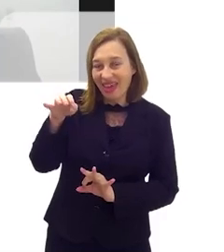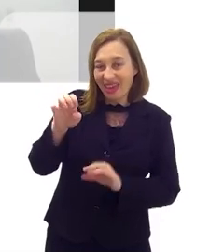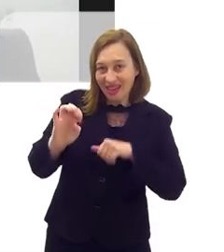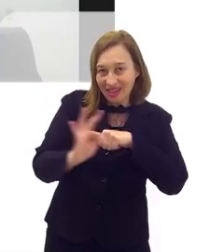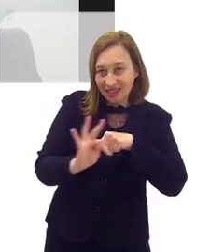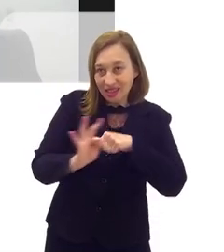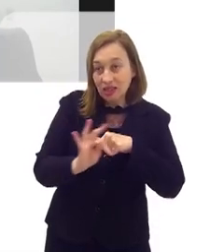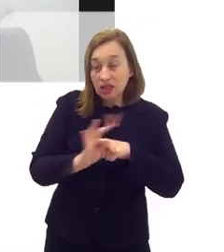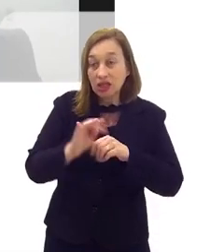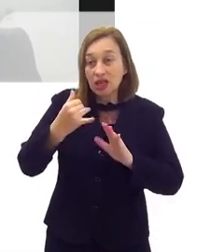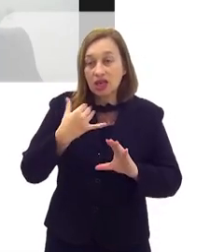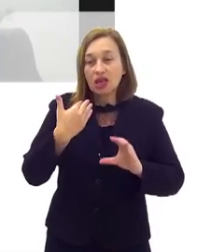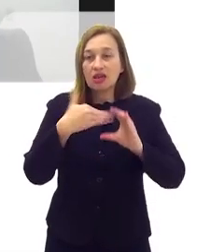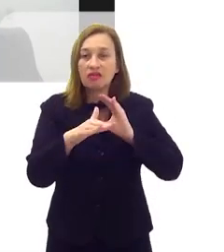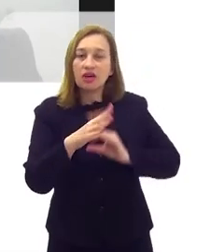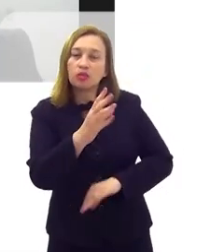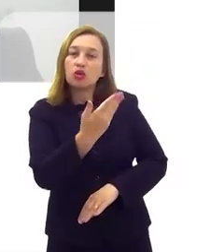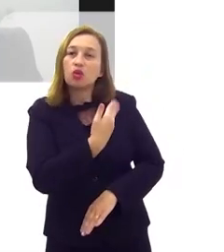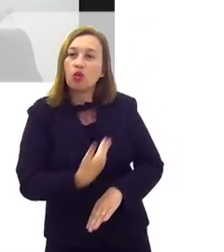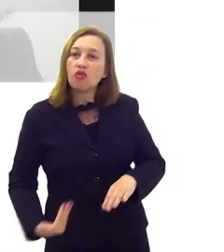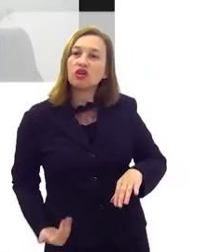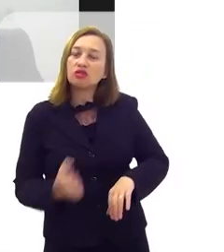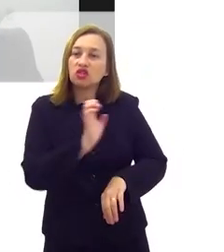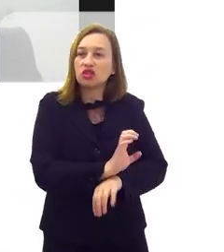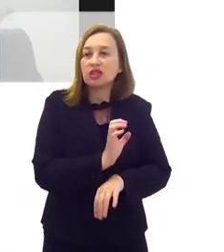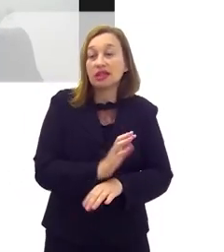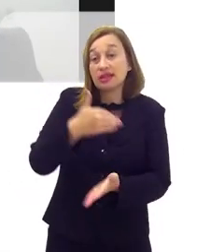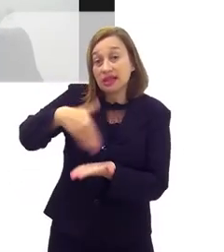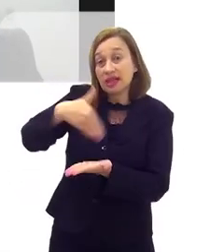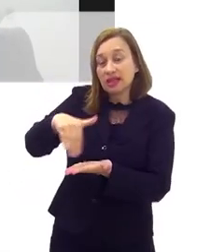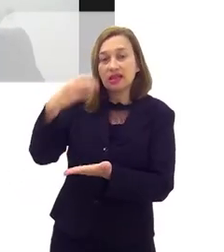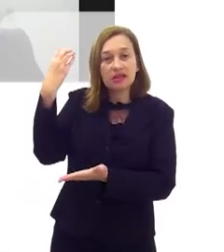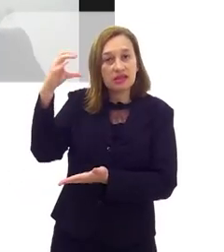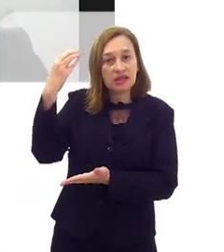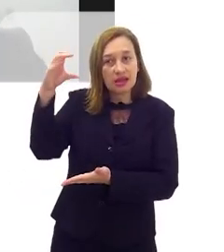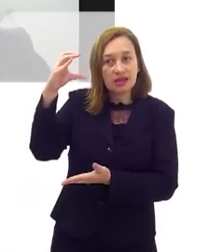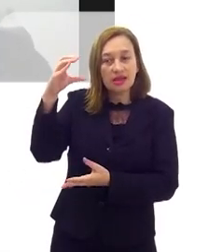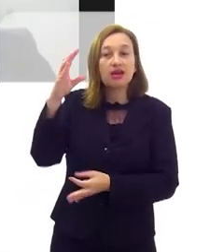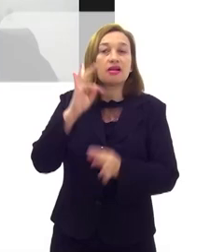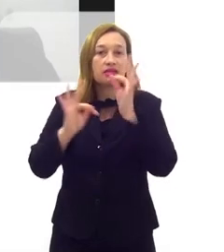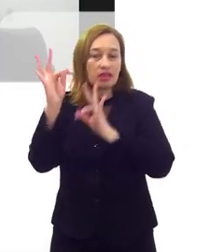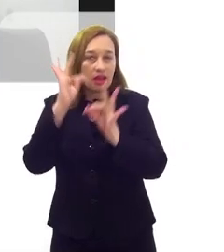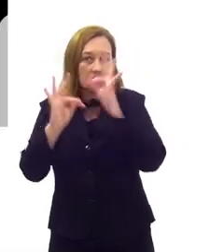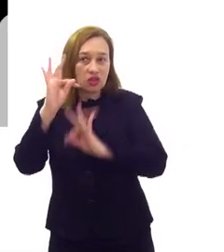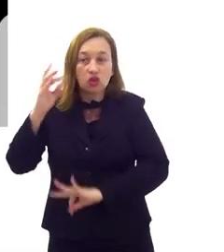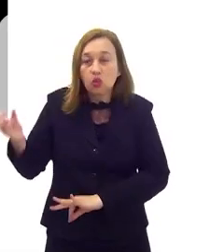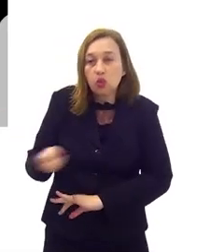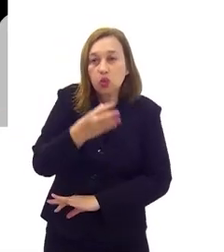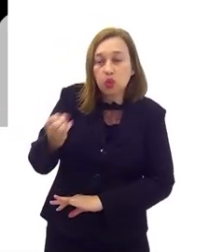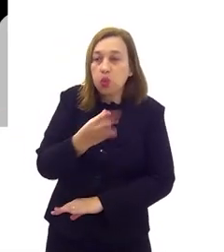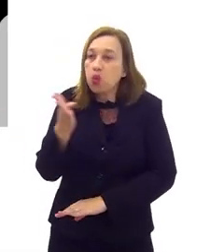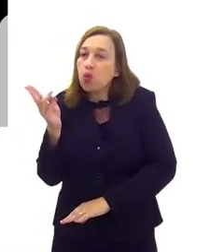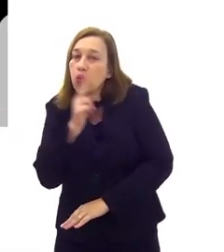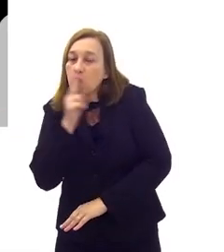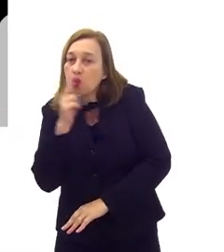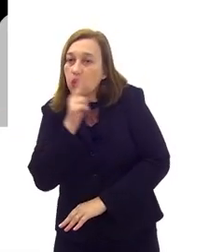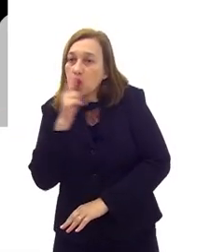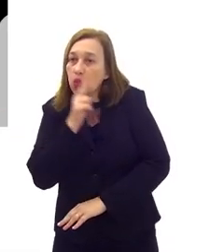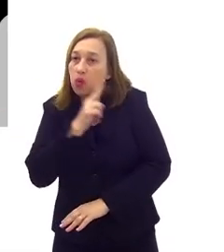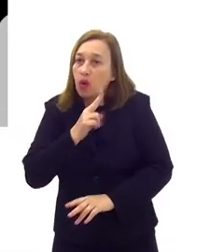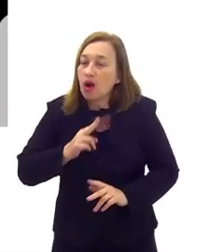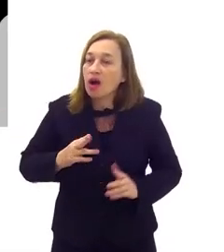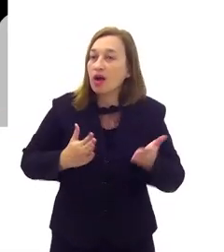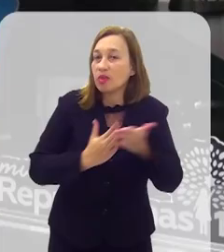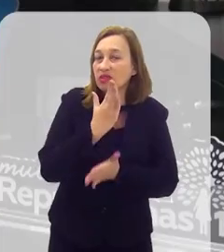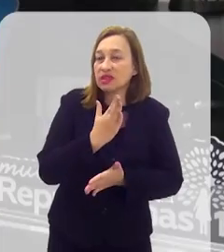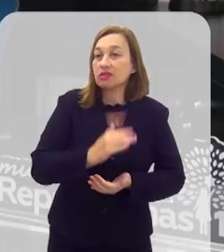enviada para o Governo do Estado e para a Secretaria de Ciência, Tecnologia e Inovação, com o objetivo de acelerar a